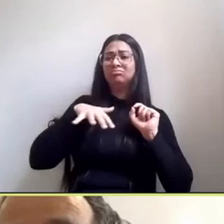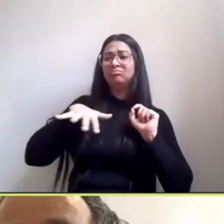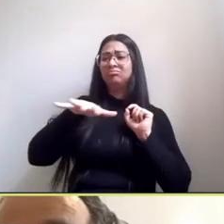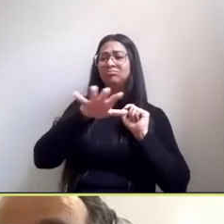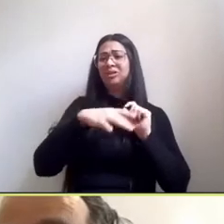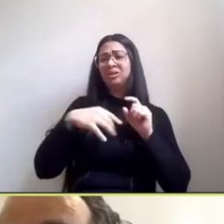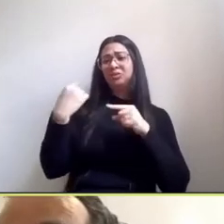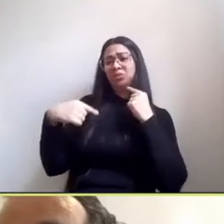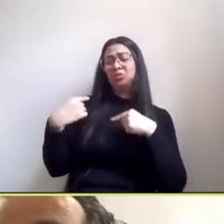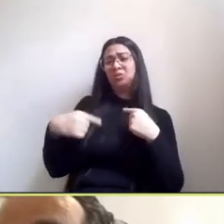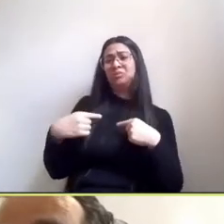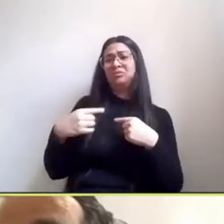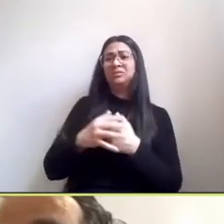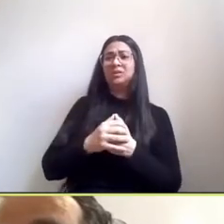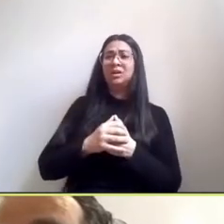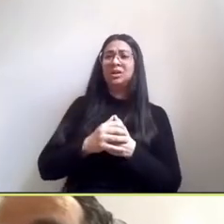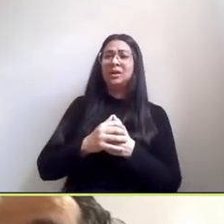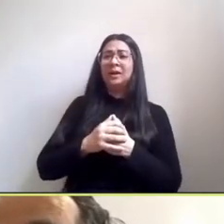Isabela a gente não tem